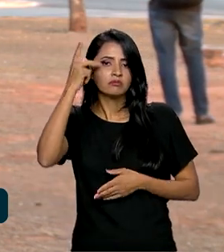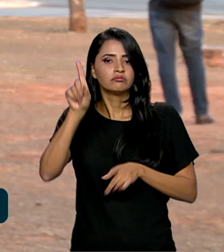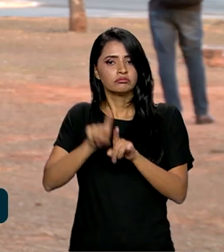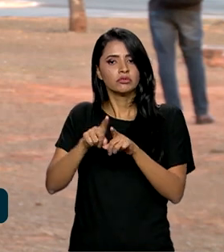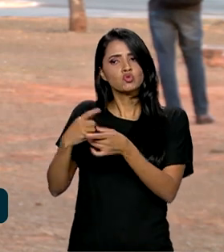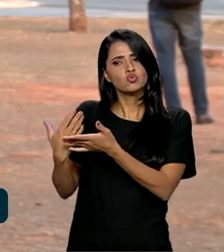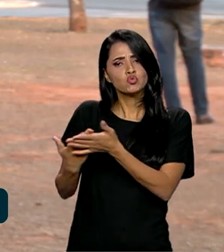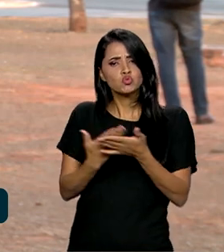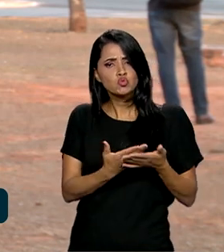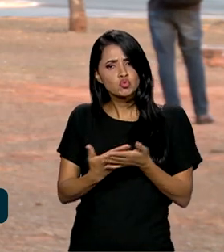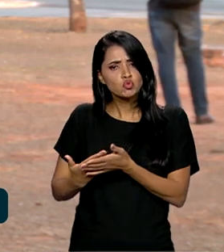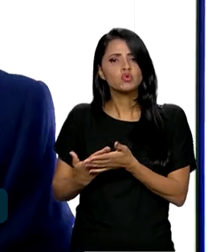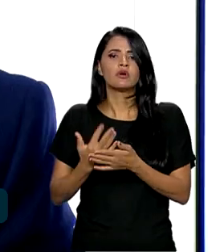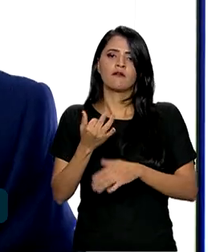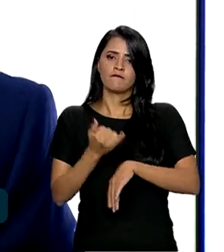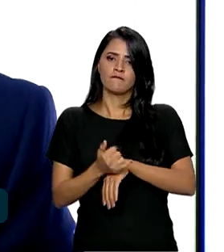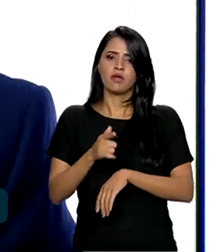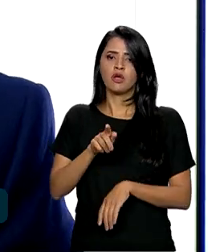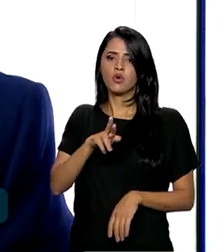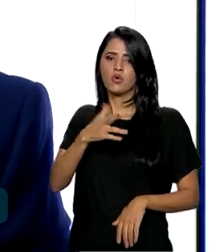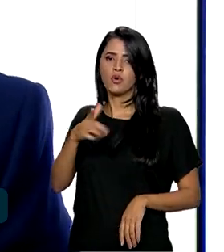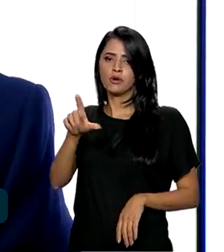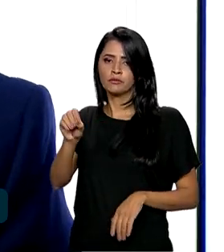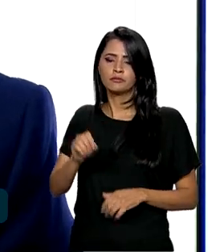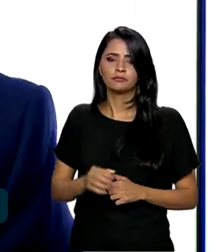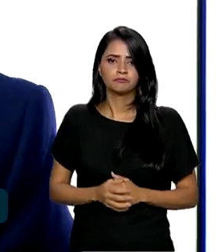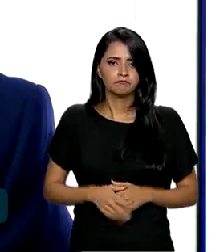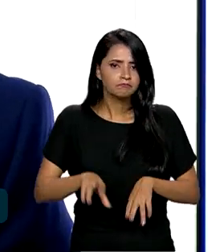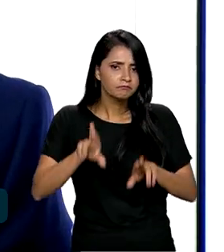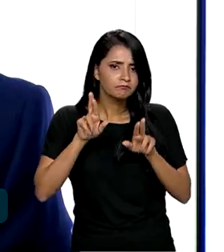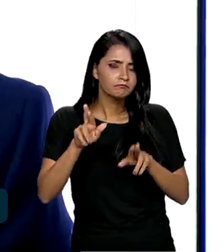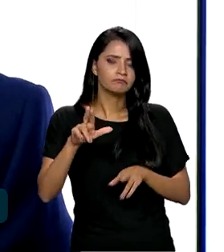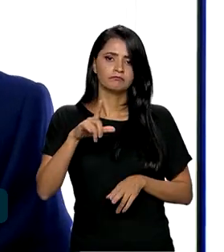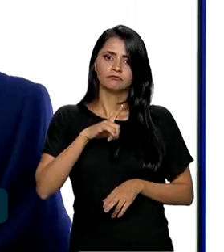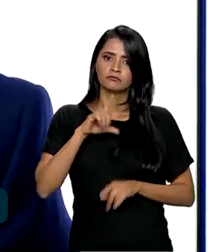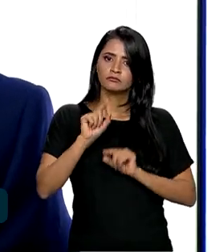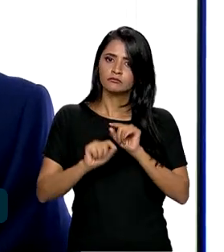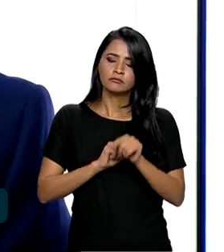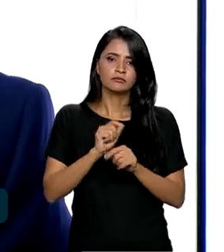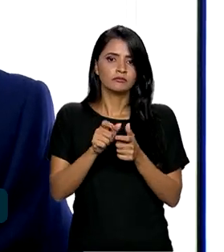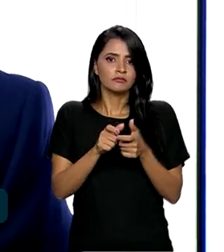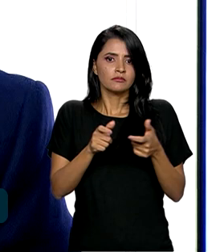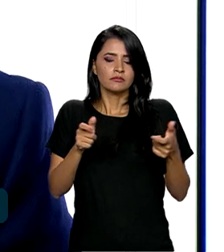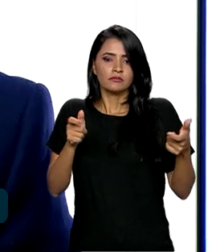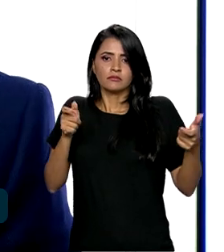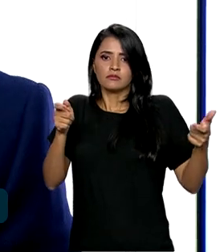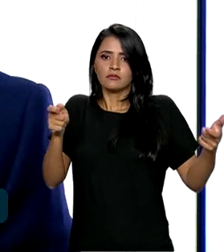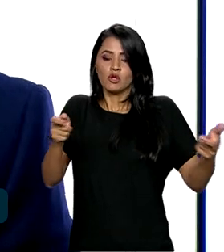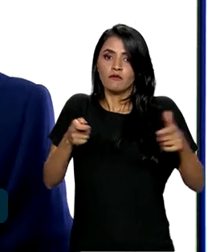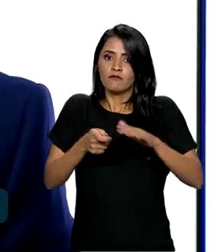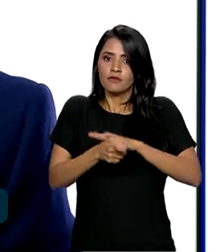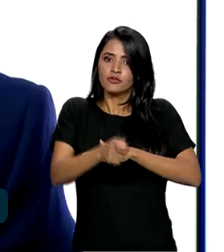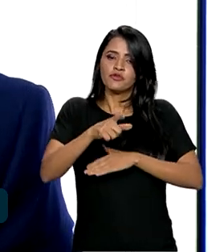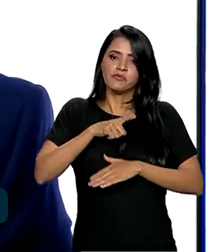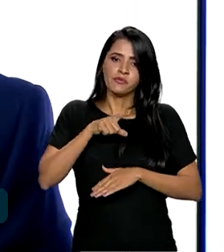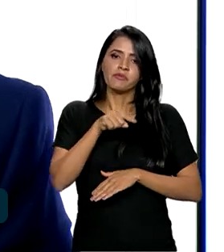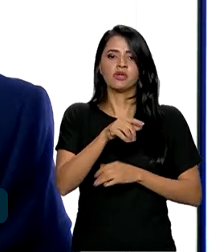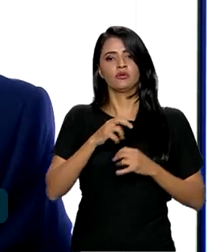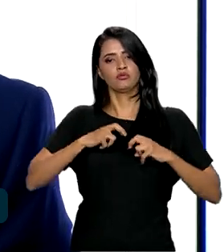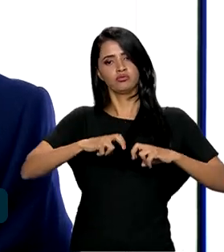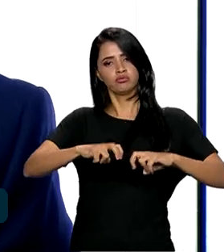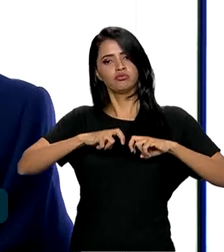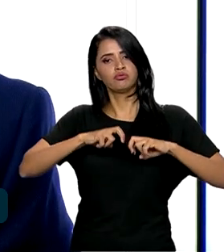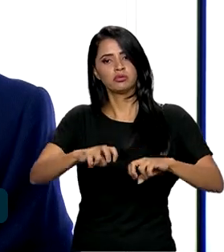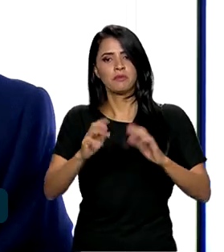envolvendo a ferrogrão. A nossa expectativa é que nós tenhamos o maior ciclo de investimentos ferroviários nesse